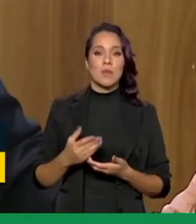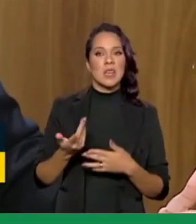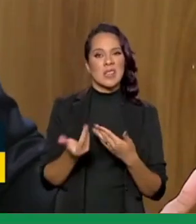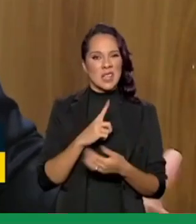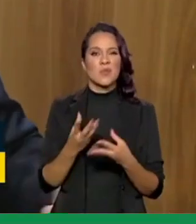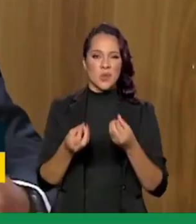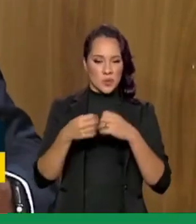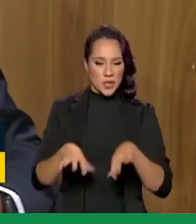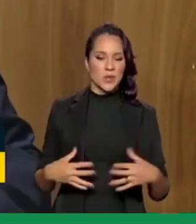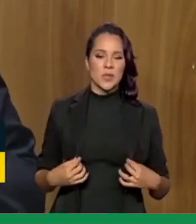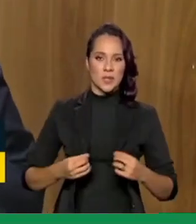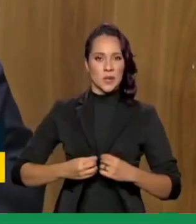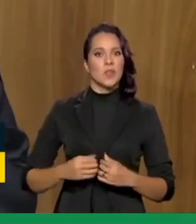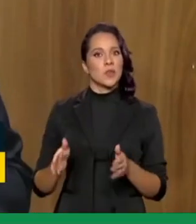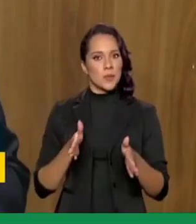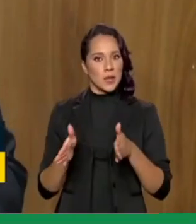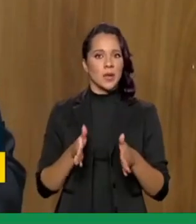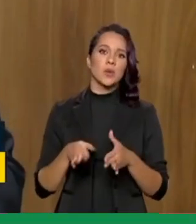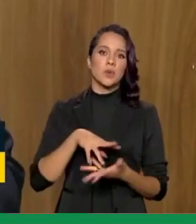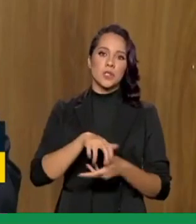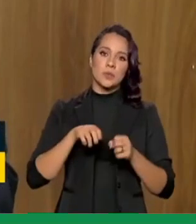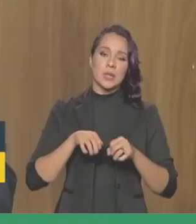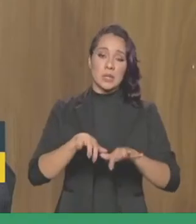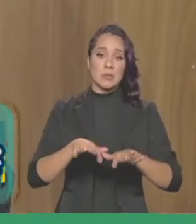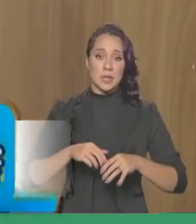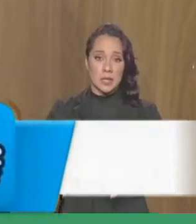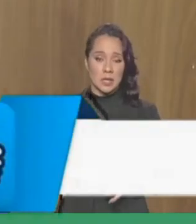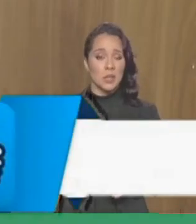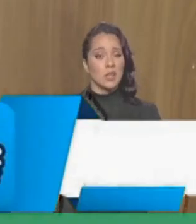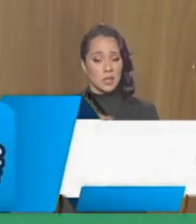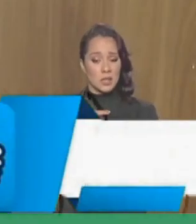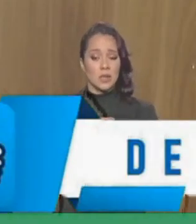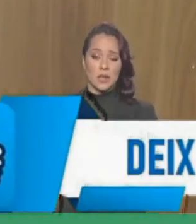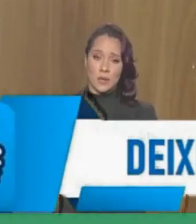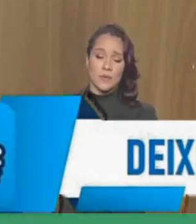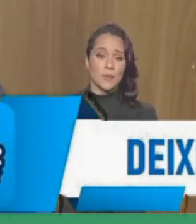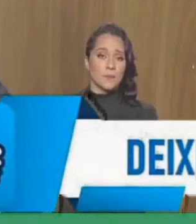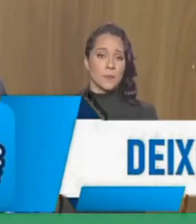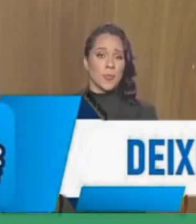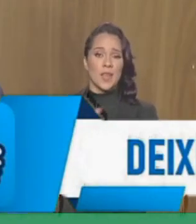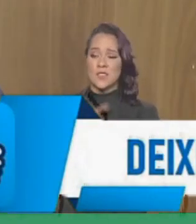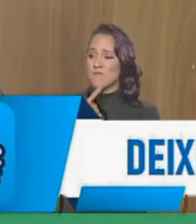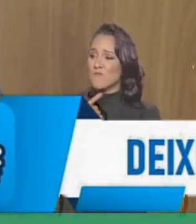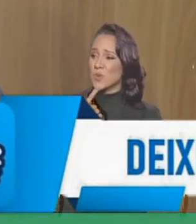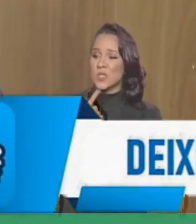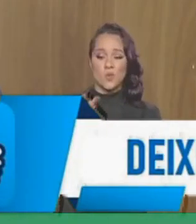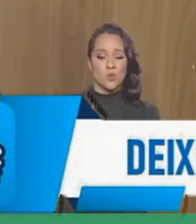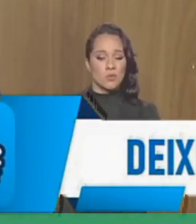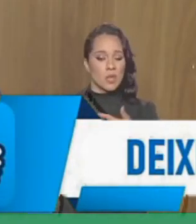prejudicado por conta do período de pandemia que nós passamos, onde foram impedidas de estar